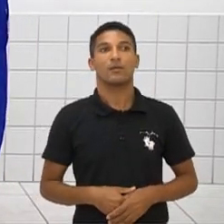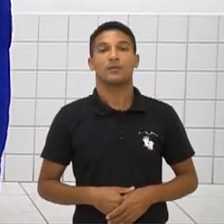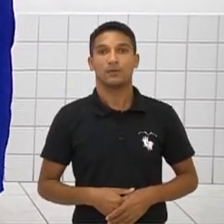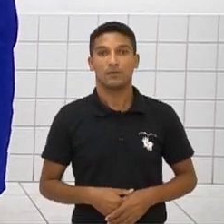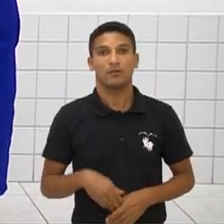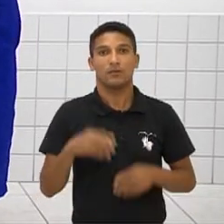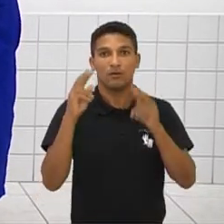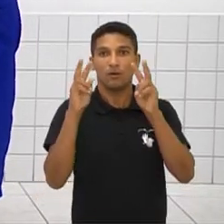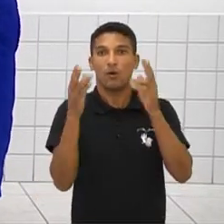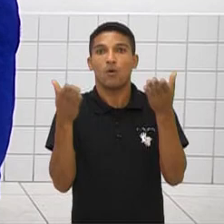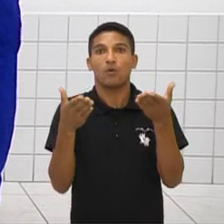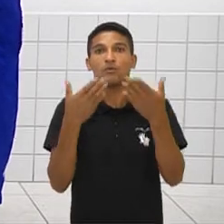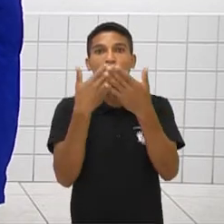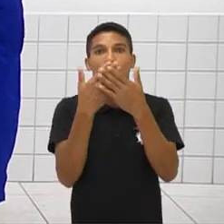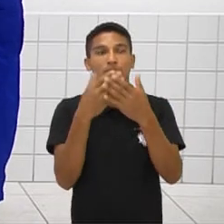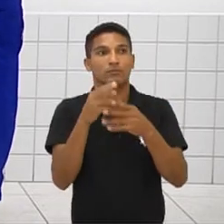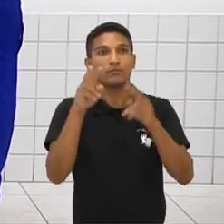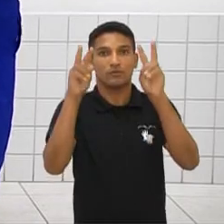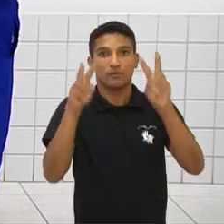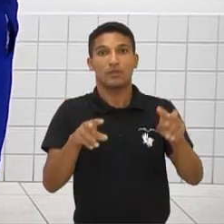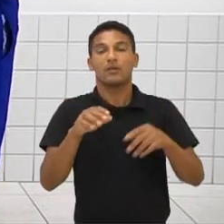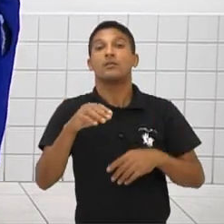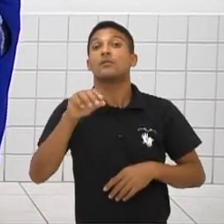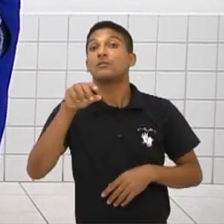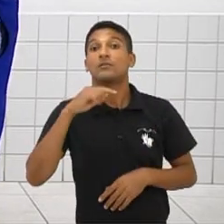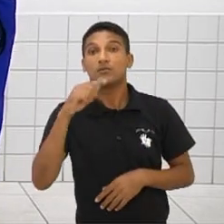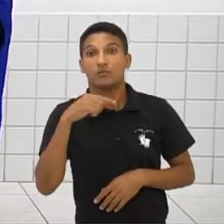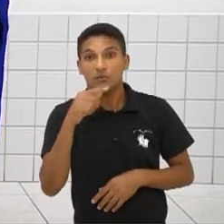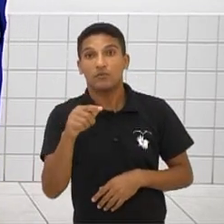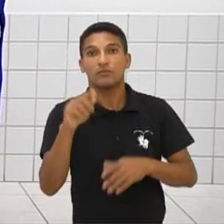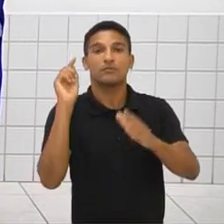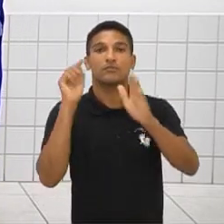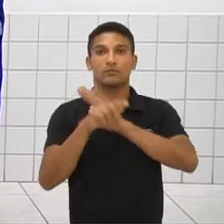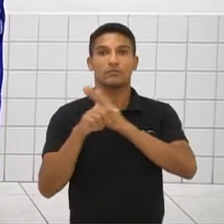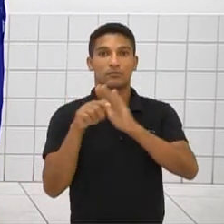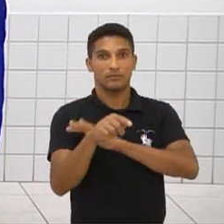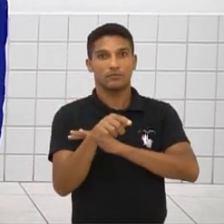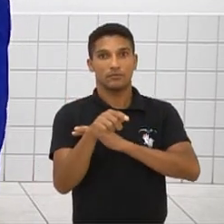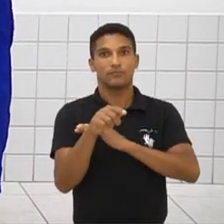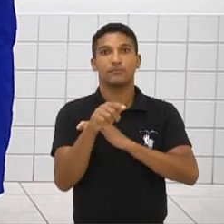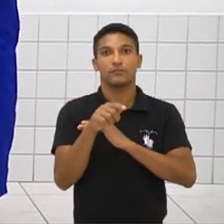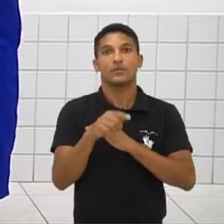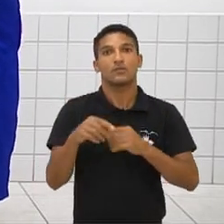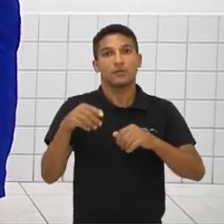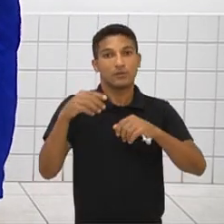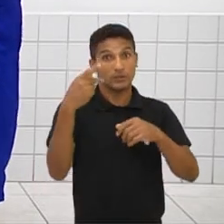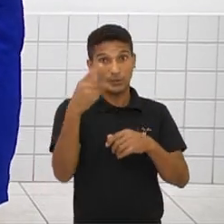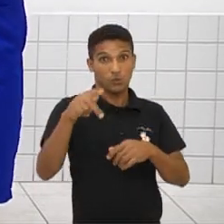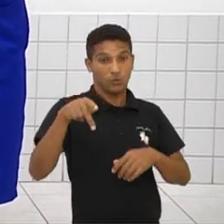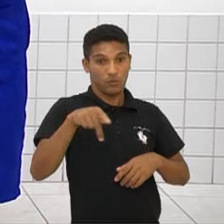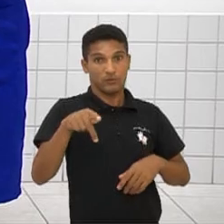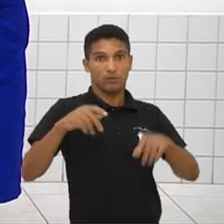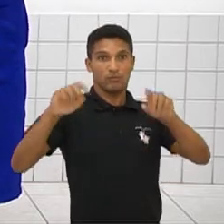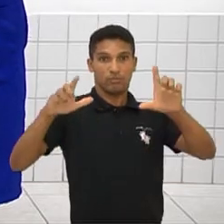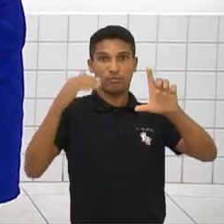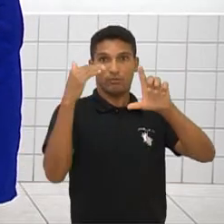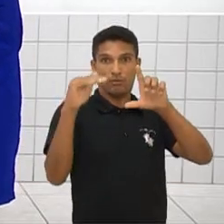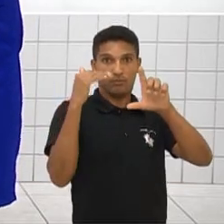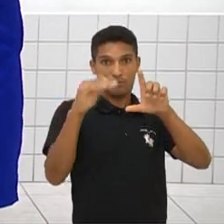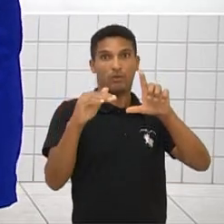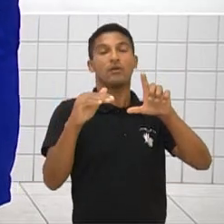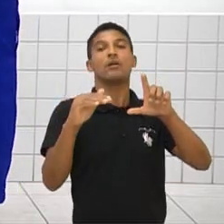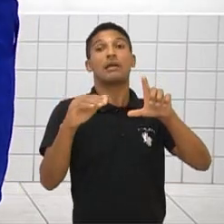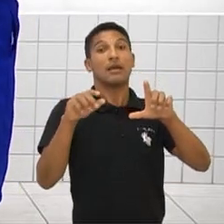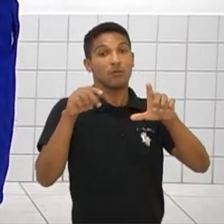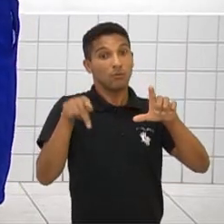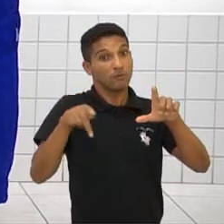foi o que a gente estudou hoje. Portanto, qualquer dúvida, questionamento, coloca lá para o teu professor, tá bom? É ele que vai te ajudar. ele que